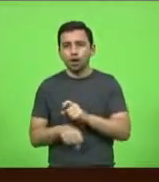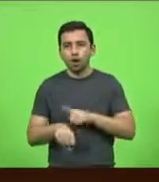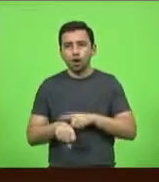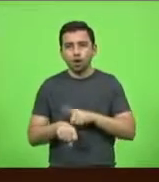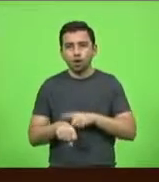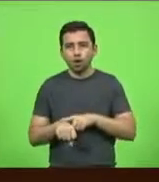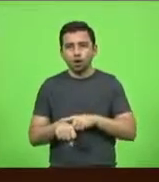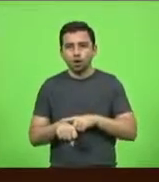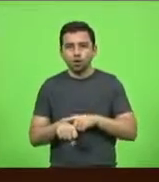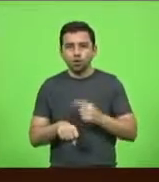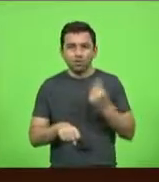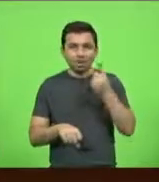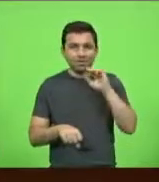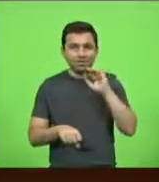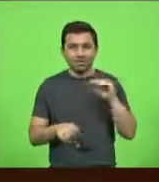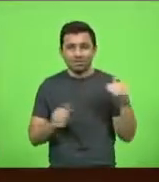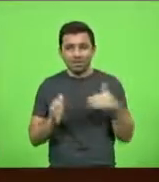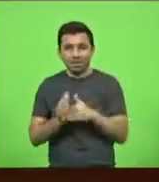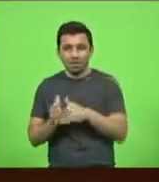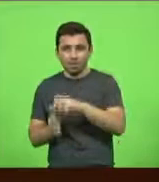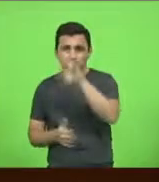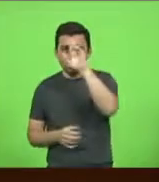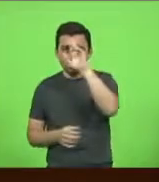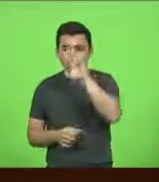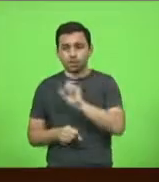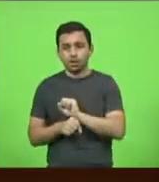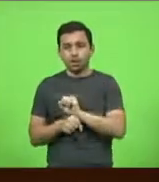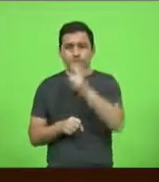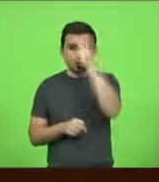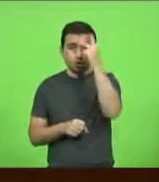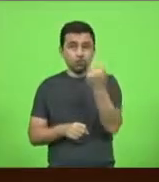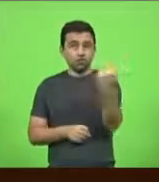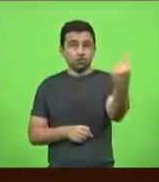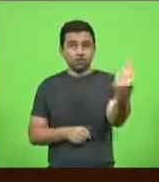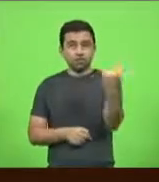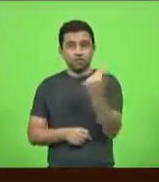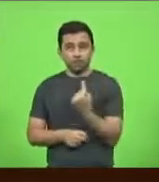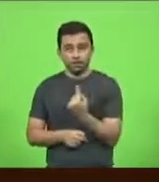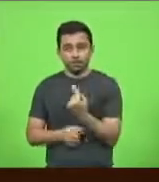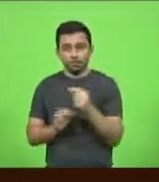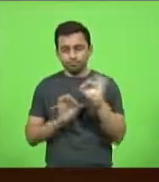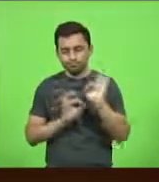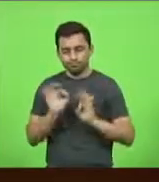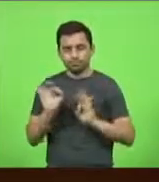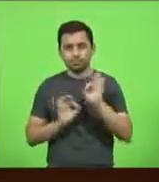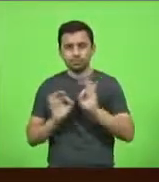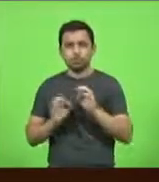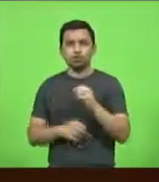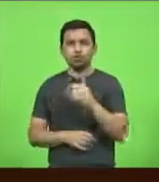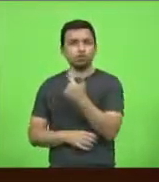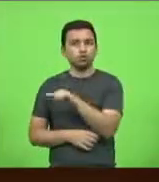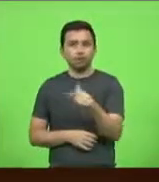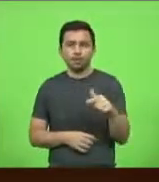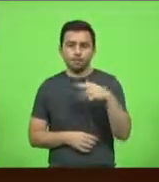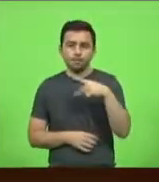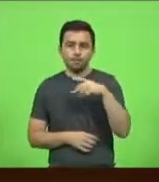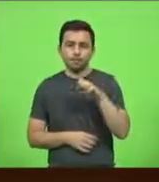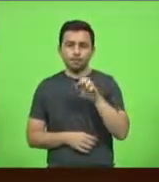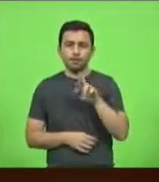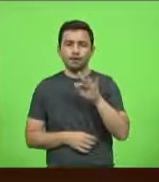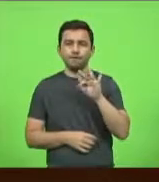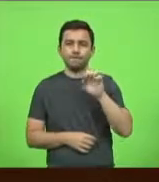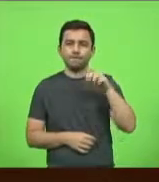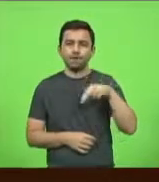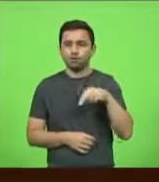alguém aparecer para fazer o processo, porque não tinha uma, Pefem. E eles